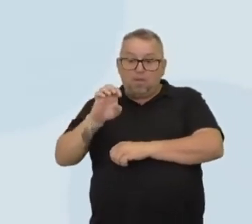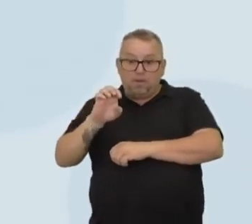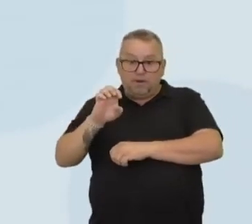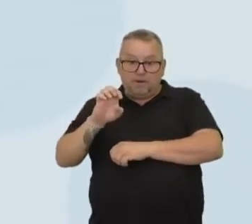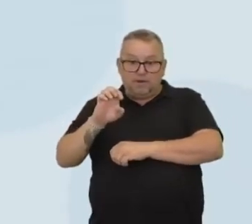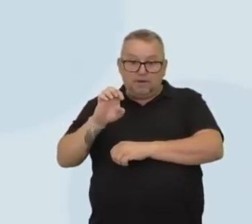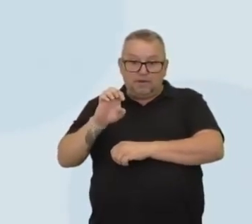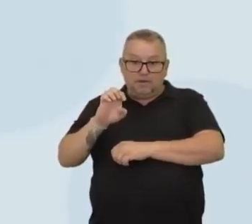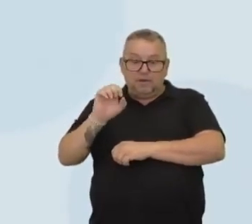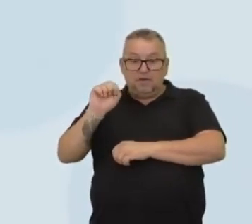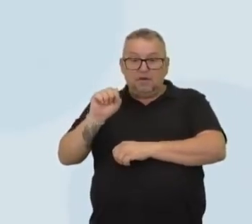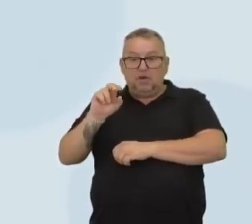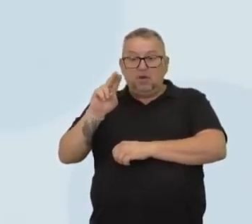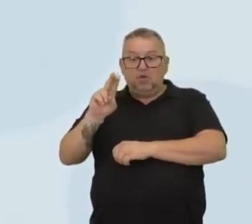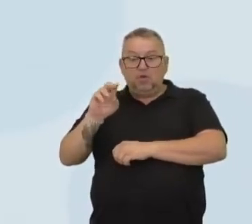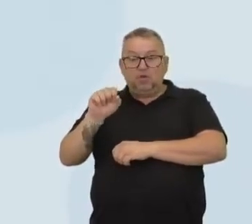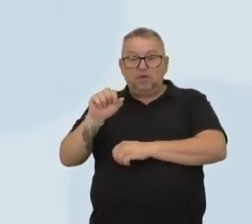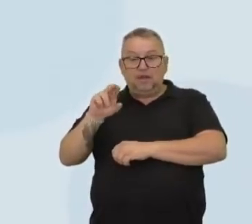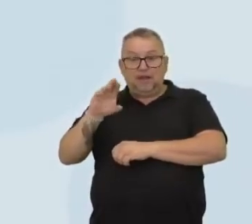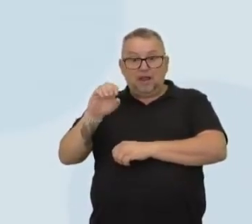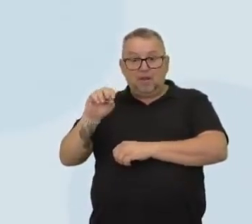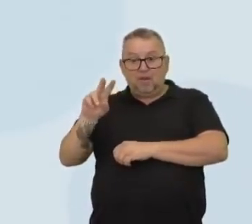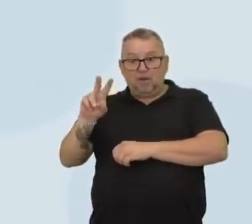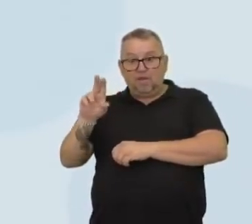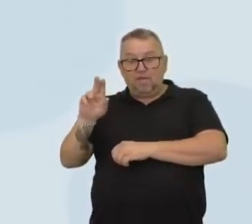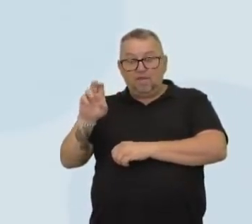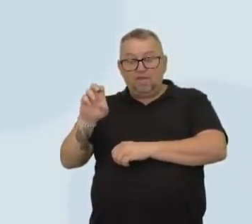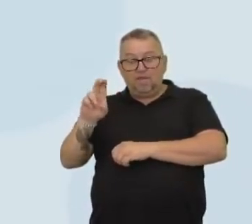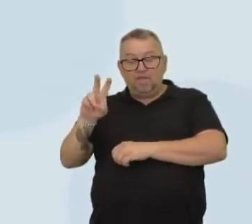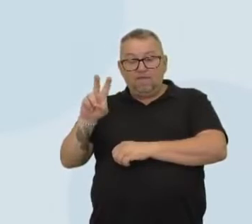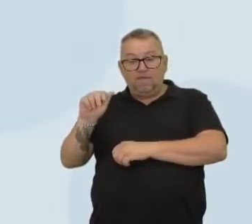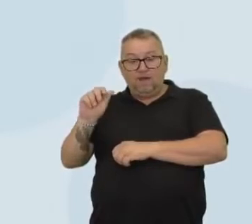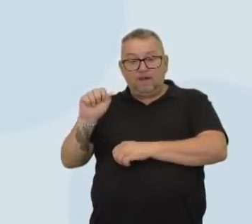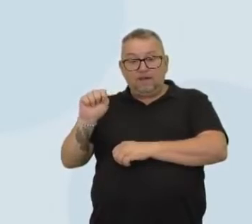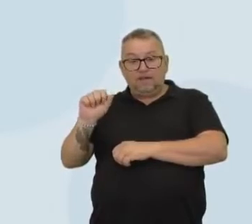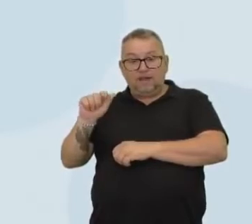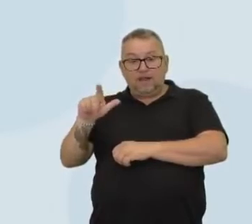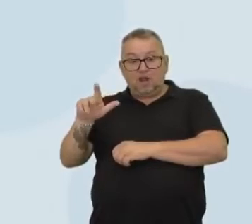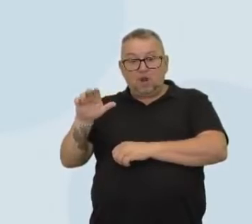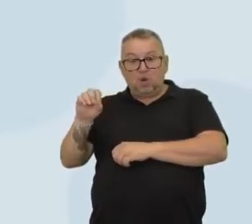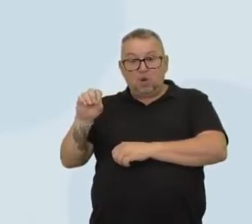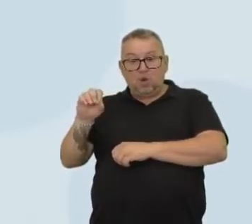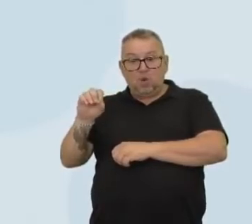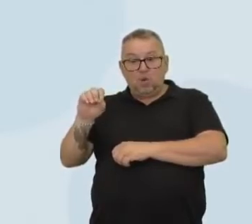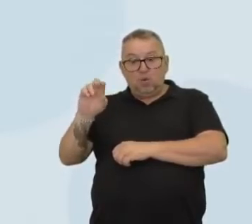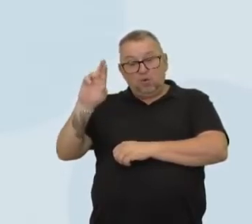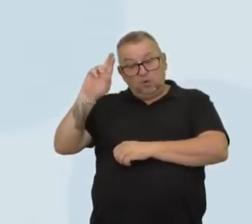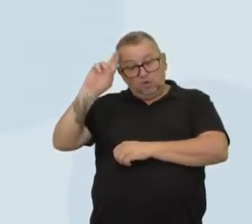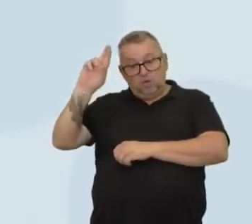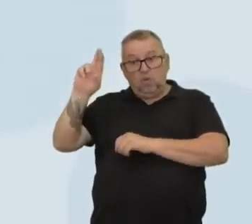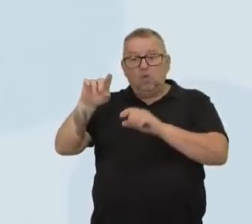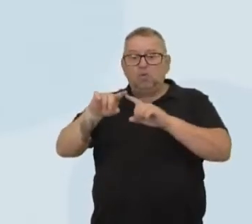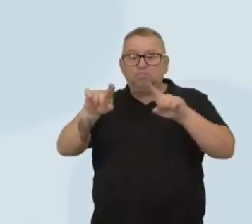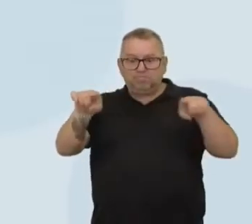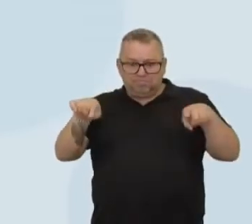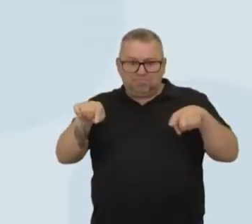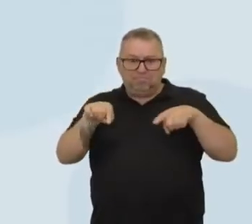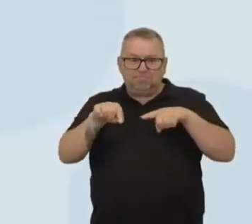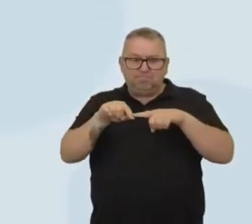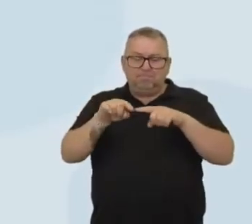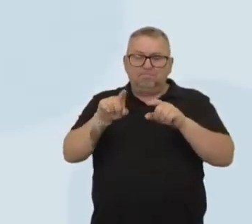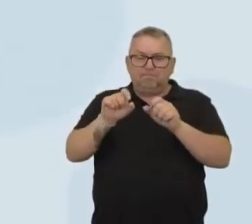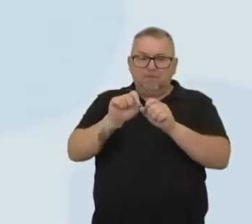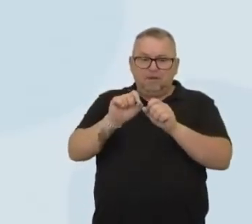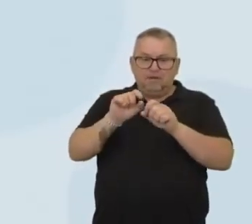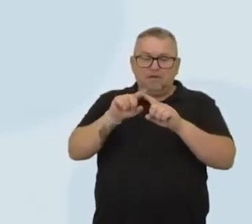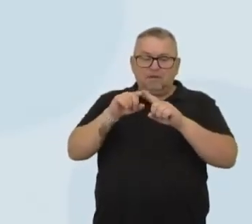aqui, né? Que é o suzerano e o vassalo. Eles são os nobres. Eles são donos de terras. Então, são eles que ficam nessa relação aí